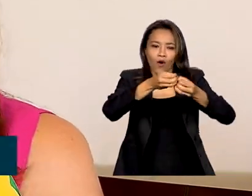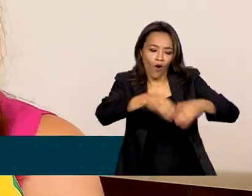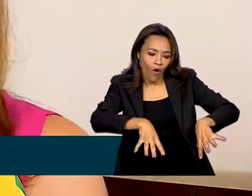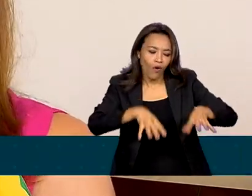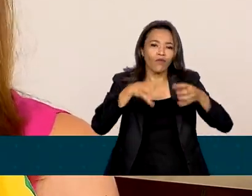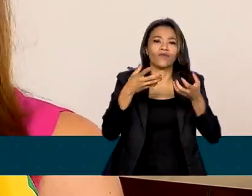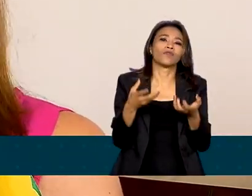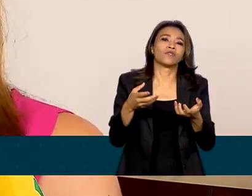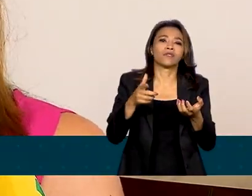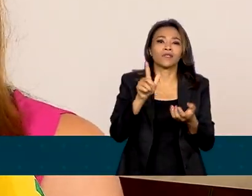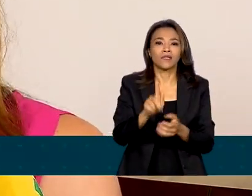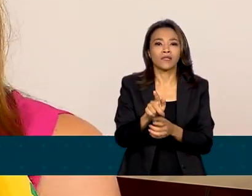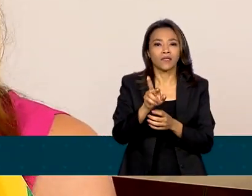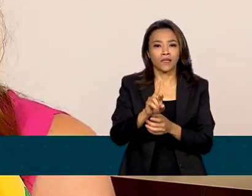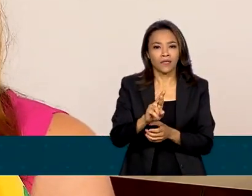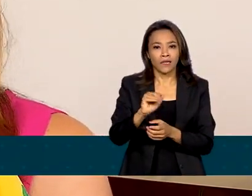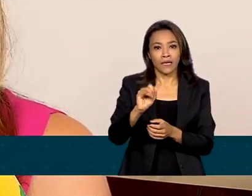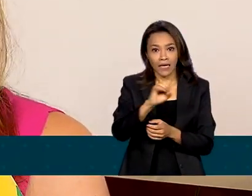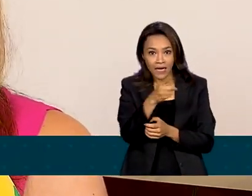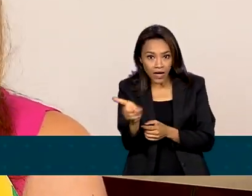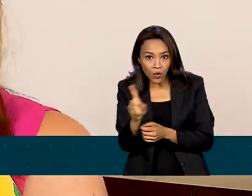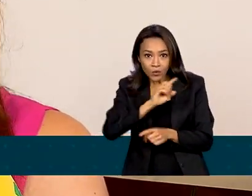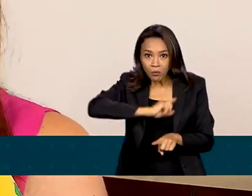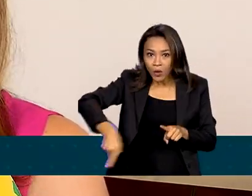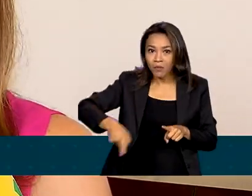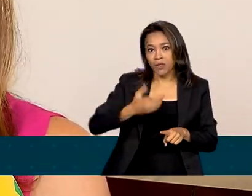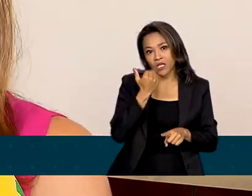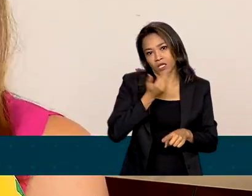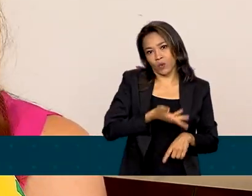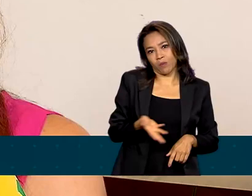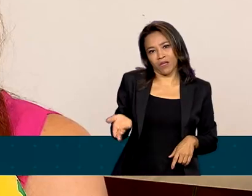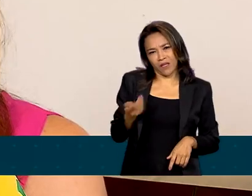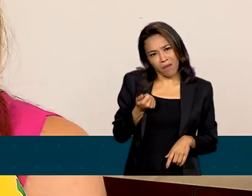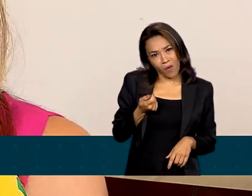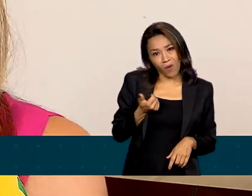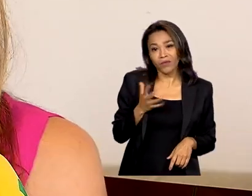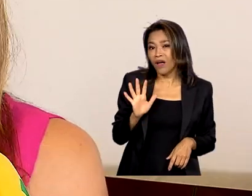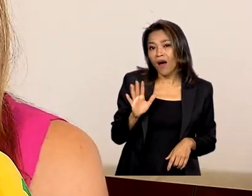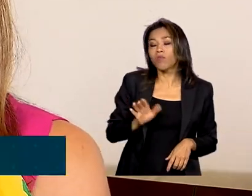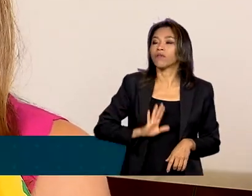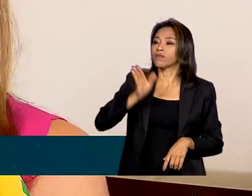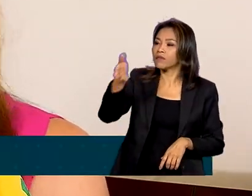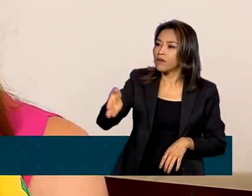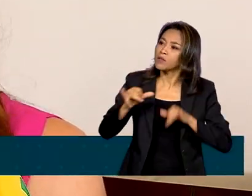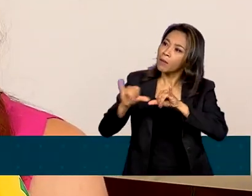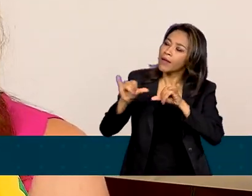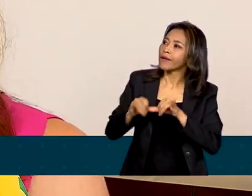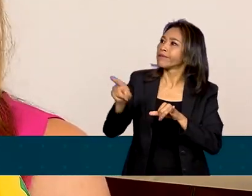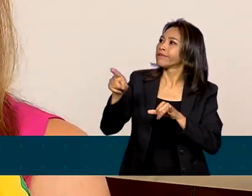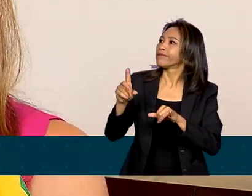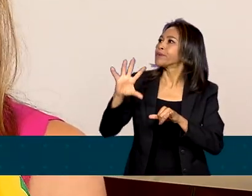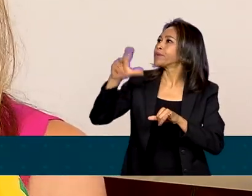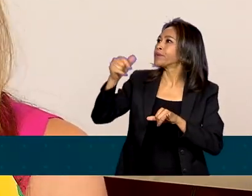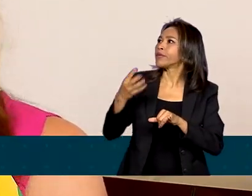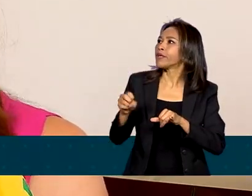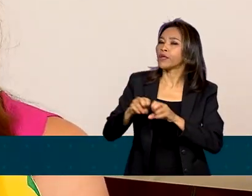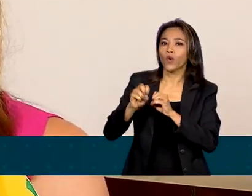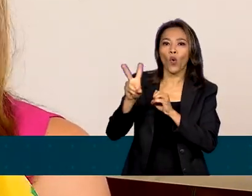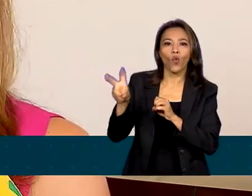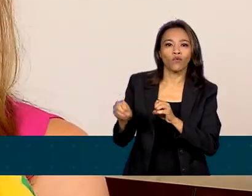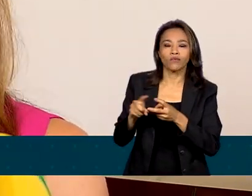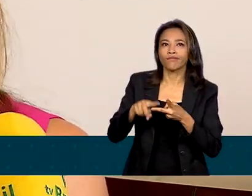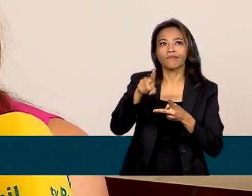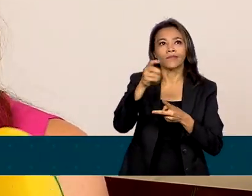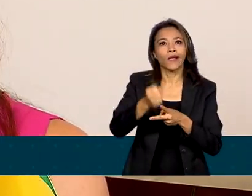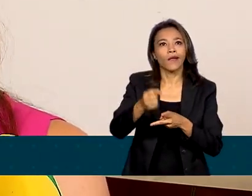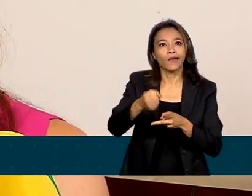grãos, são terminantemente proibidos. Parece pouco, mas não é. Quando você vai ao supermercado, tudo tem ovo, tudo tem leite,